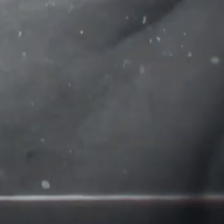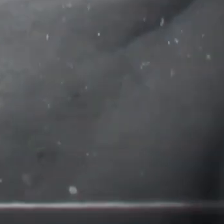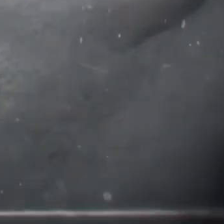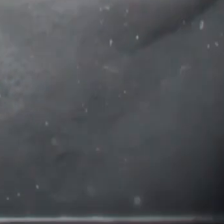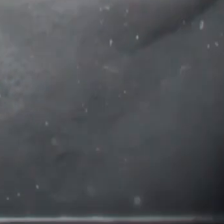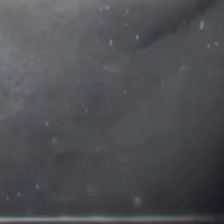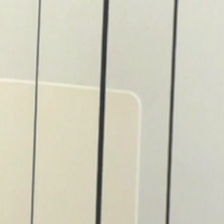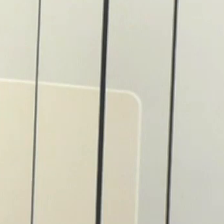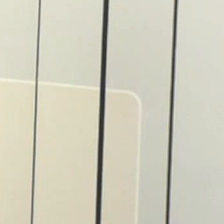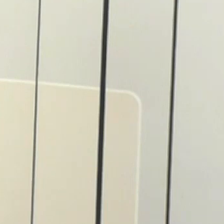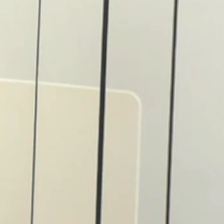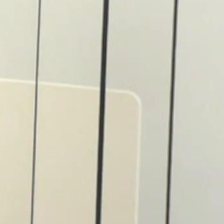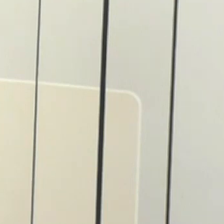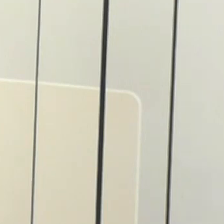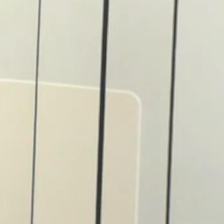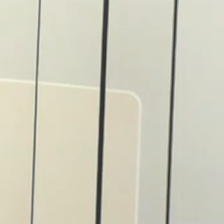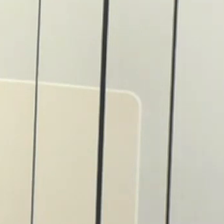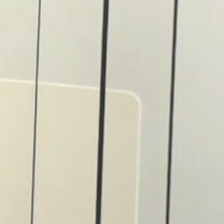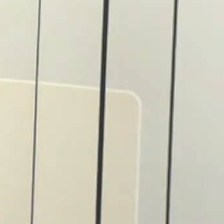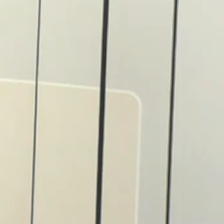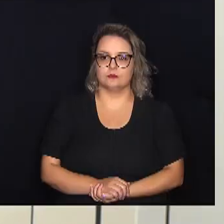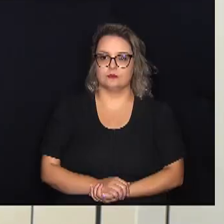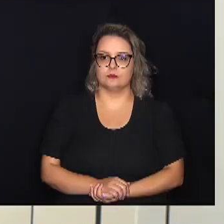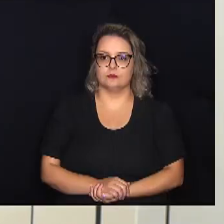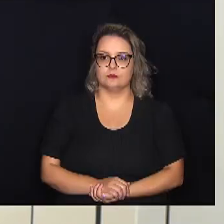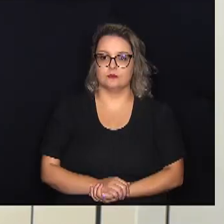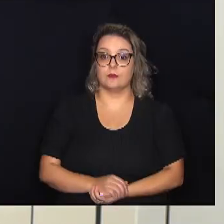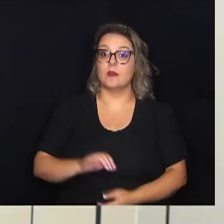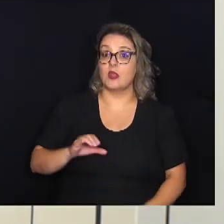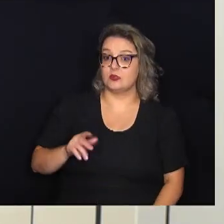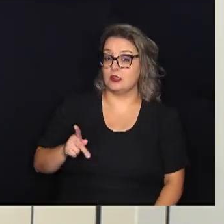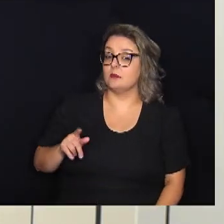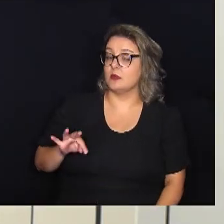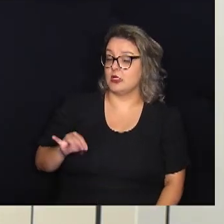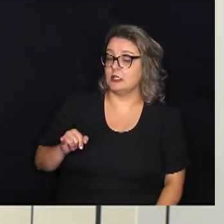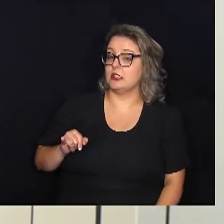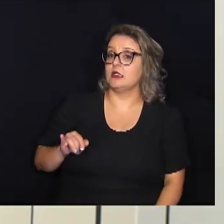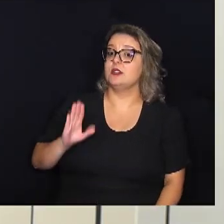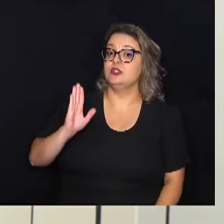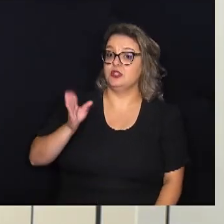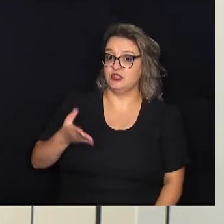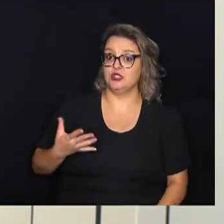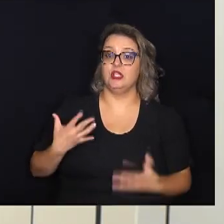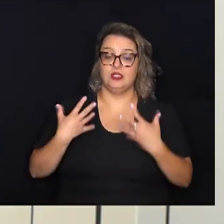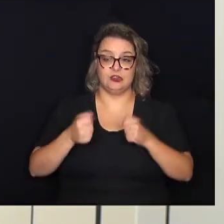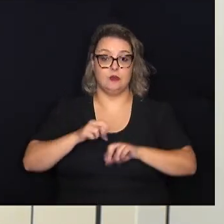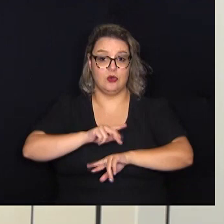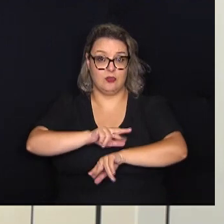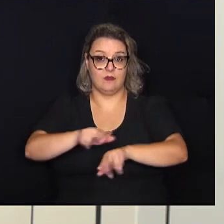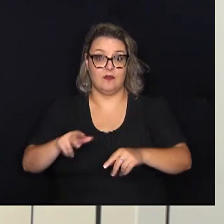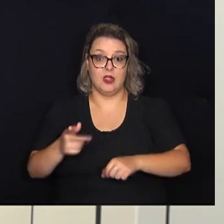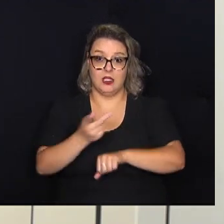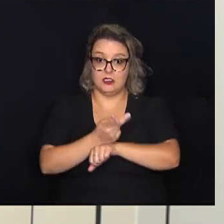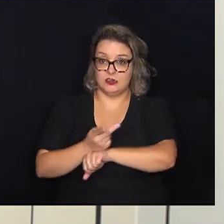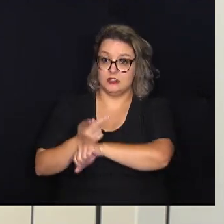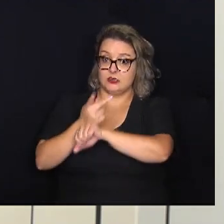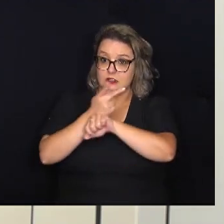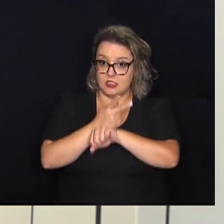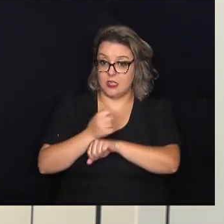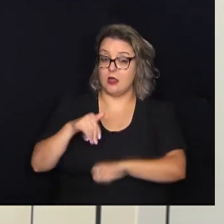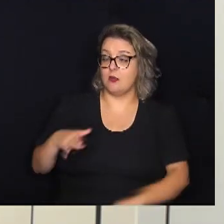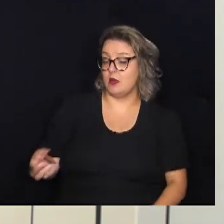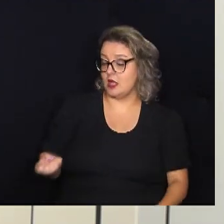E o CPTI já recebeu várias premiações, a mais